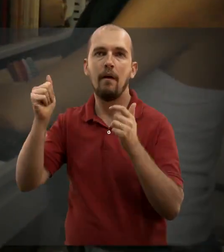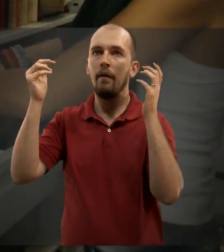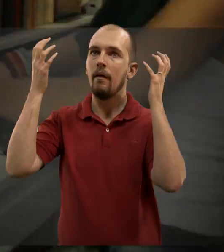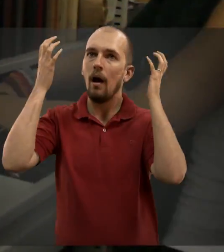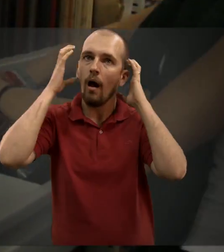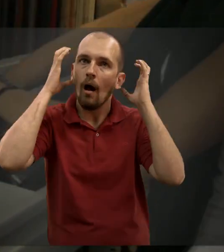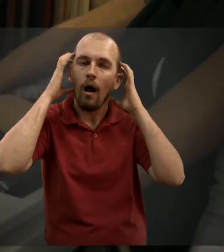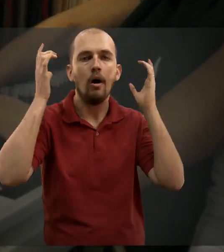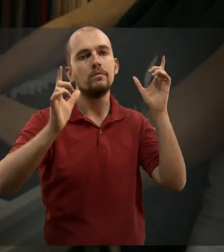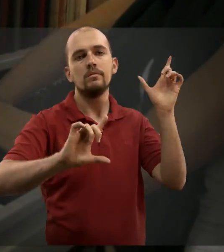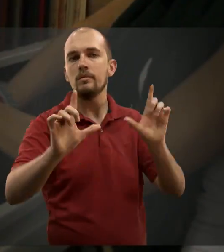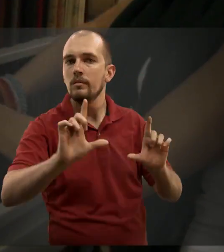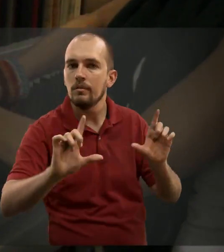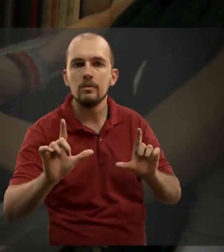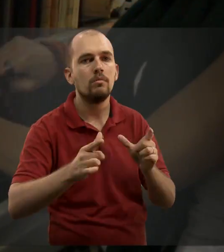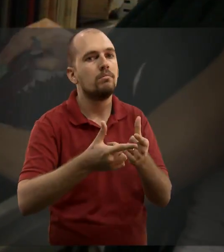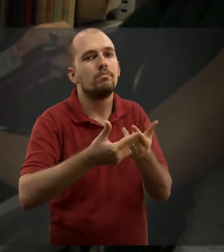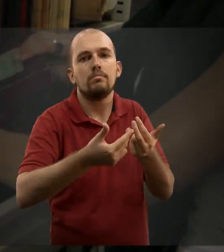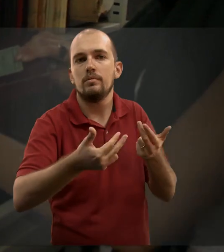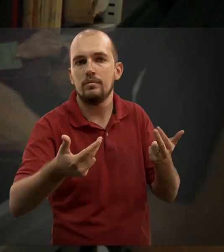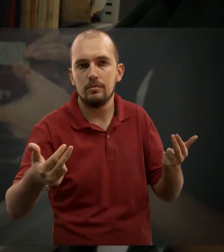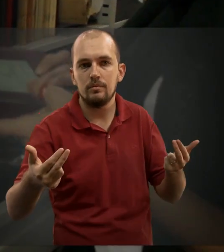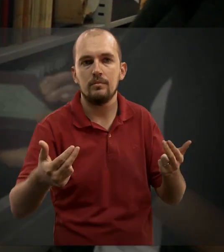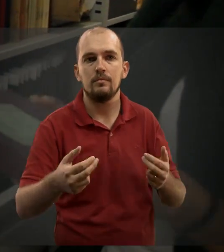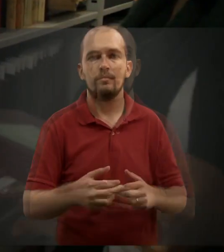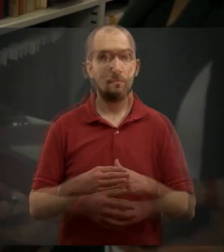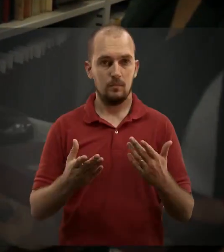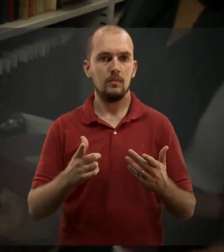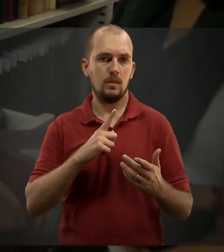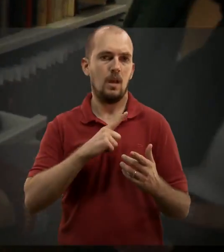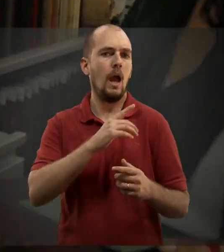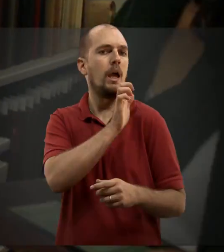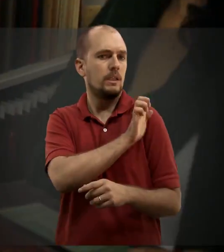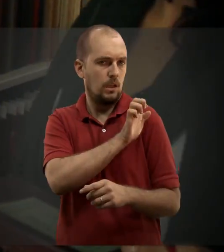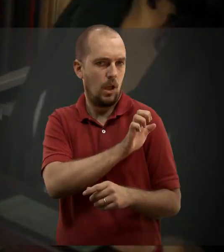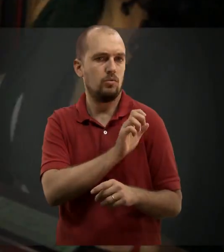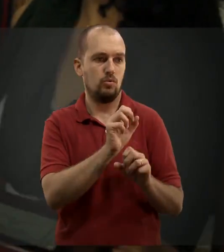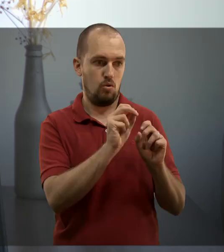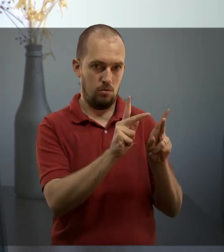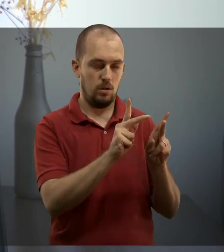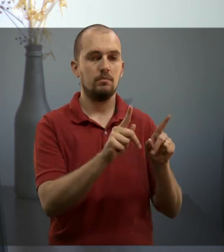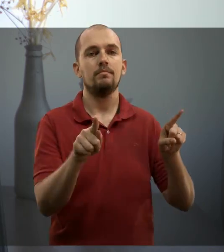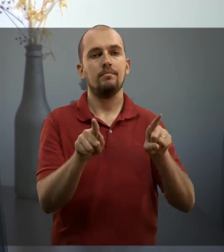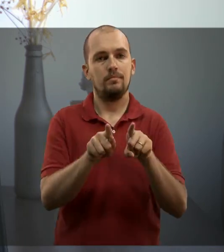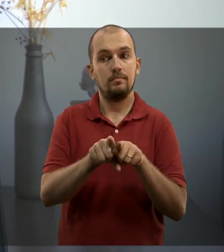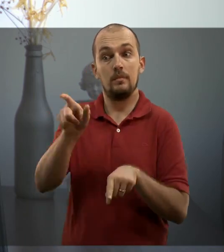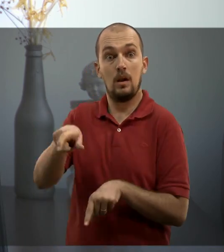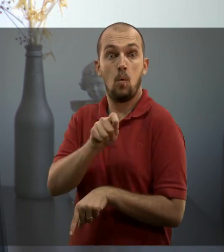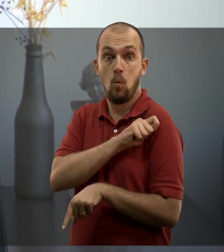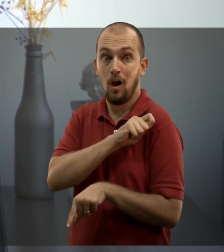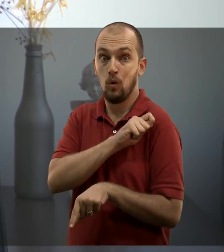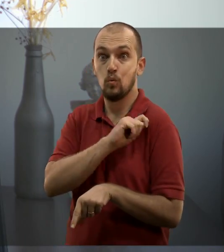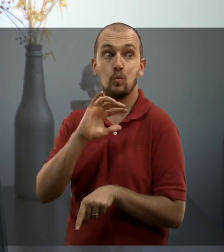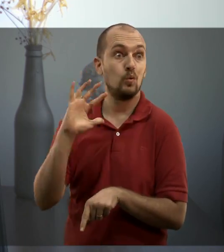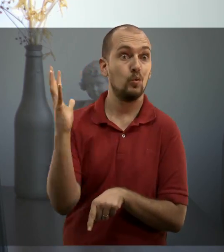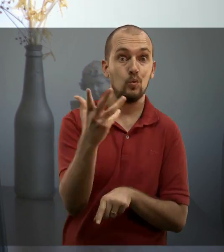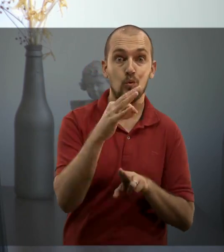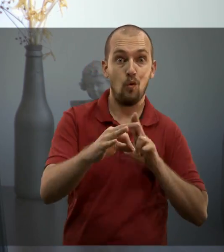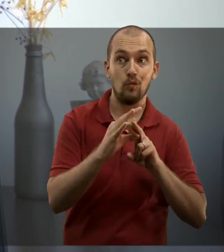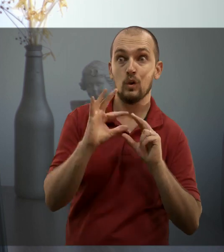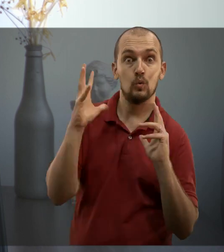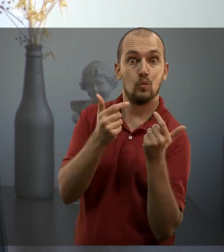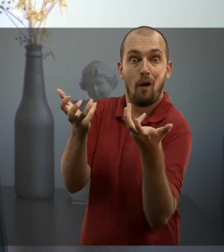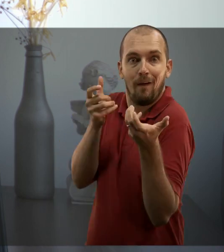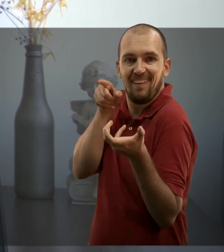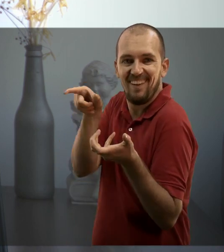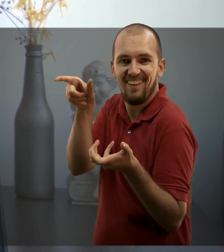próprias empresas de rádio e televisão. Além do desenvolvimento de estágio, o aluno de biblioteconomia, ele é muito